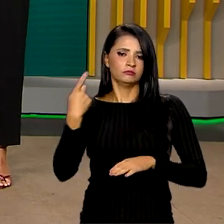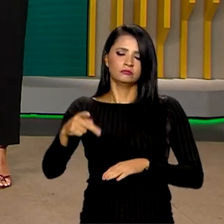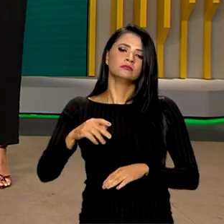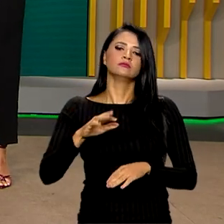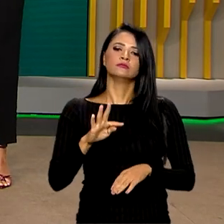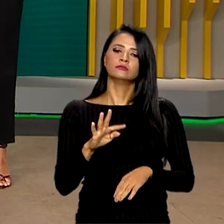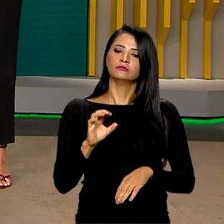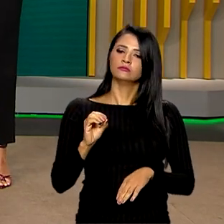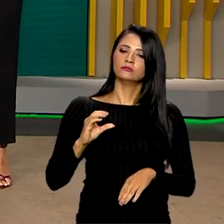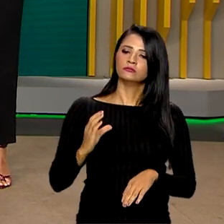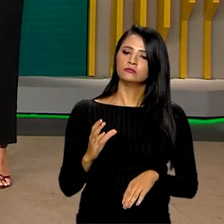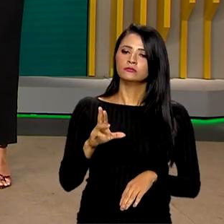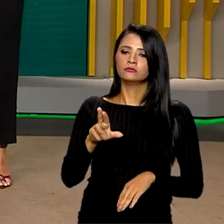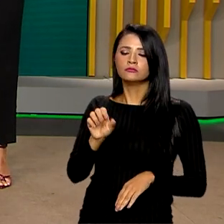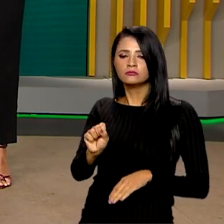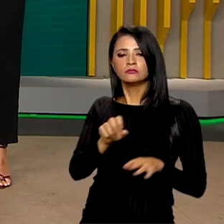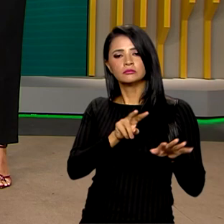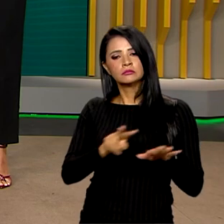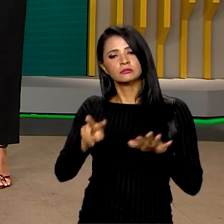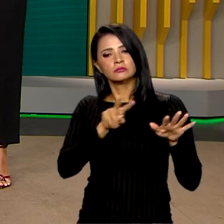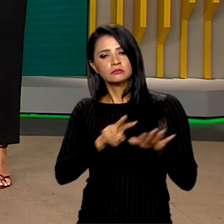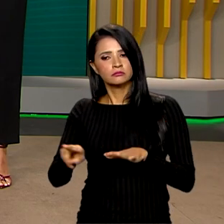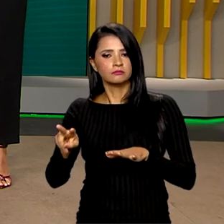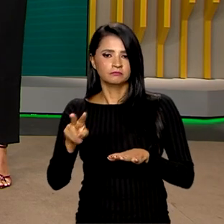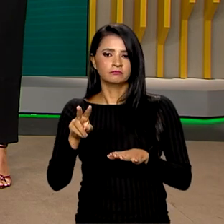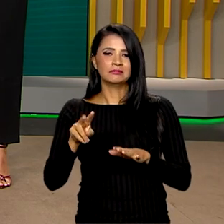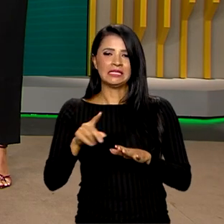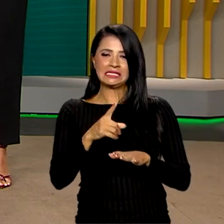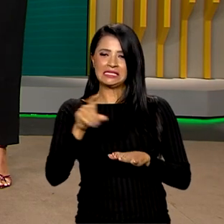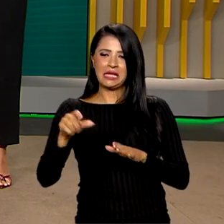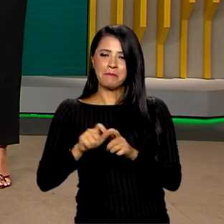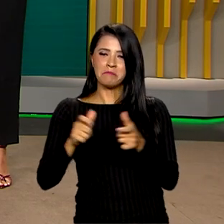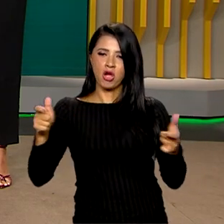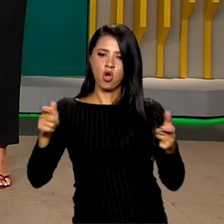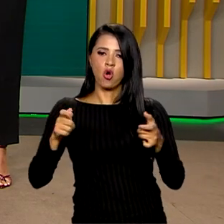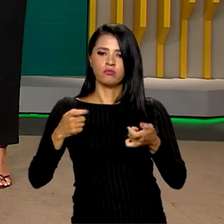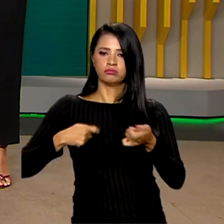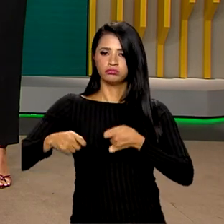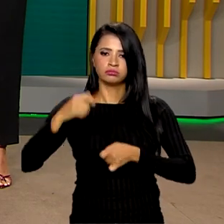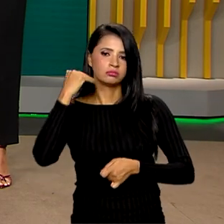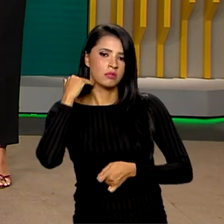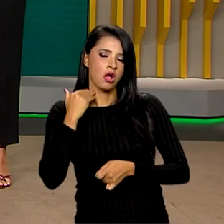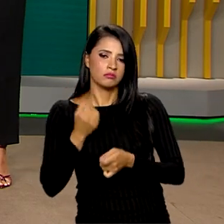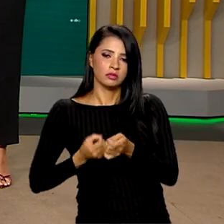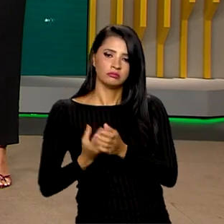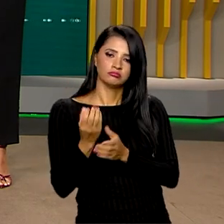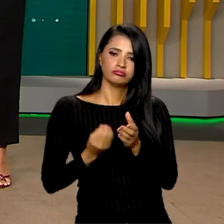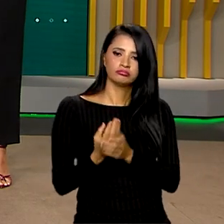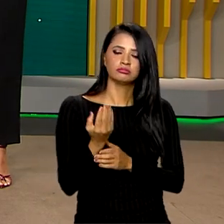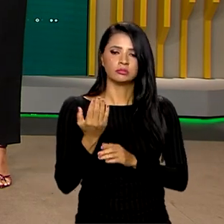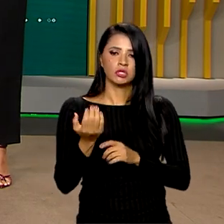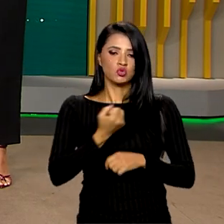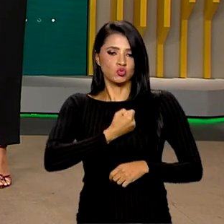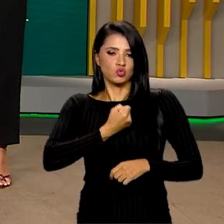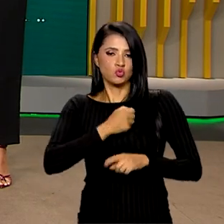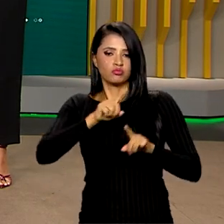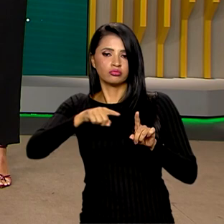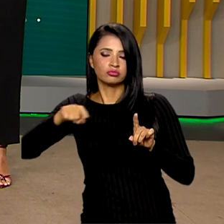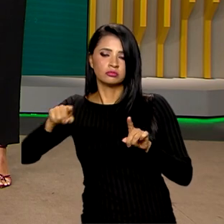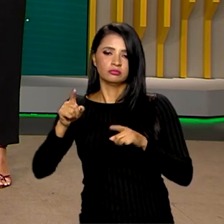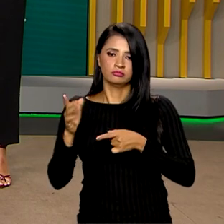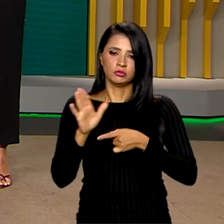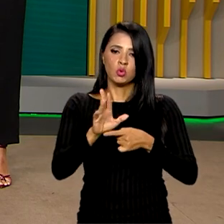Focus, que a cada semana houve as 100 maiores instituições financeiras para elaborar esses indicadores que são utilizados pelos